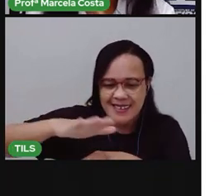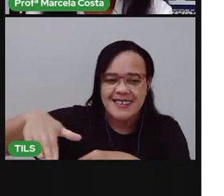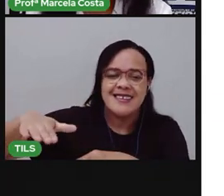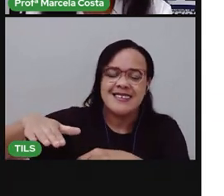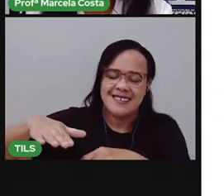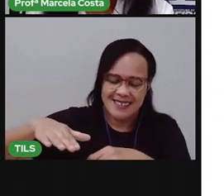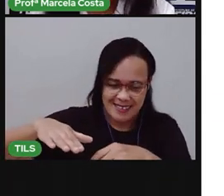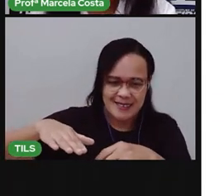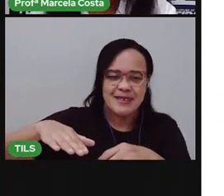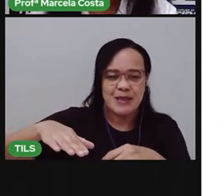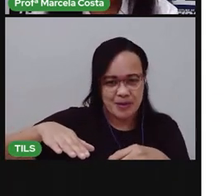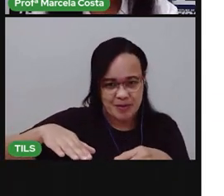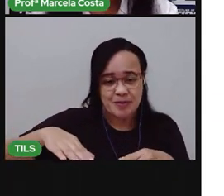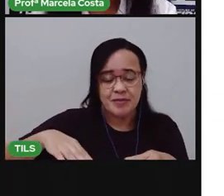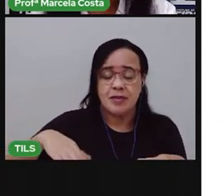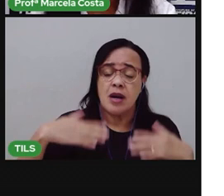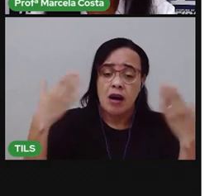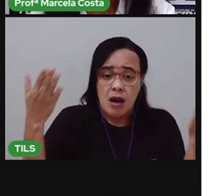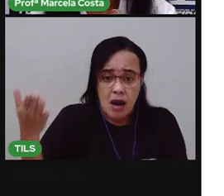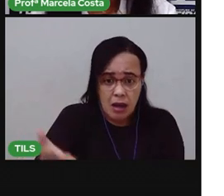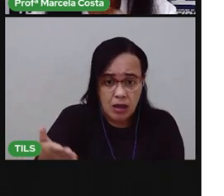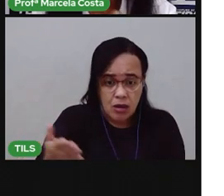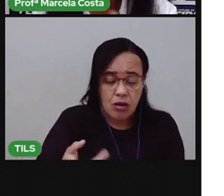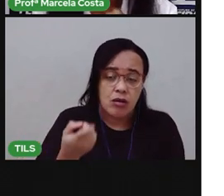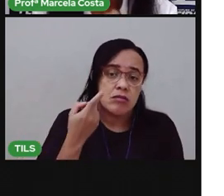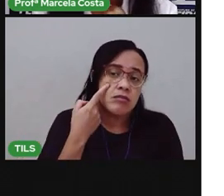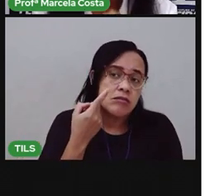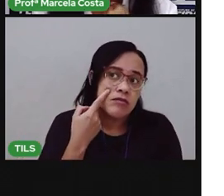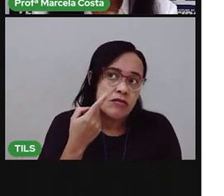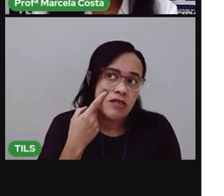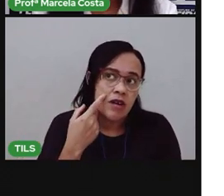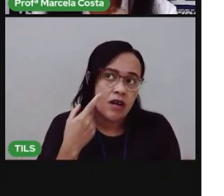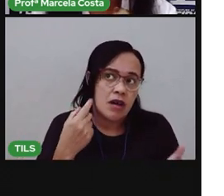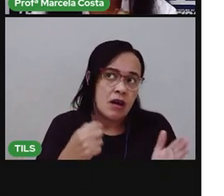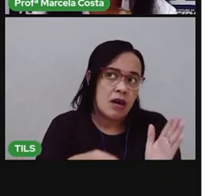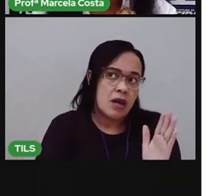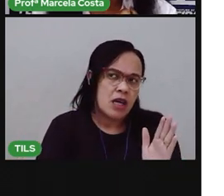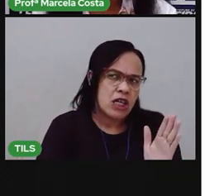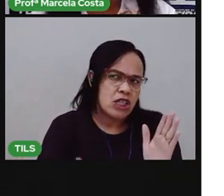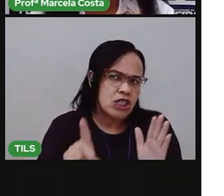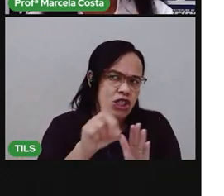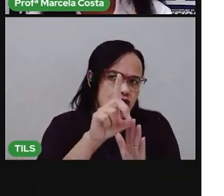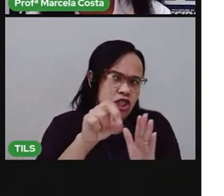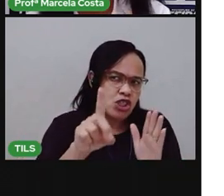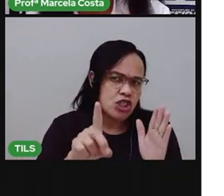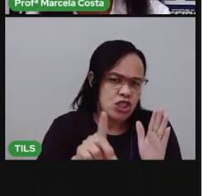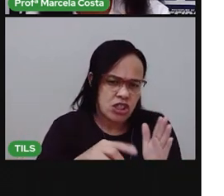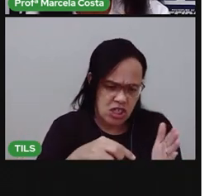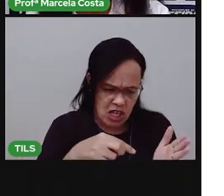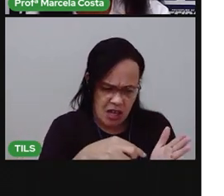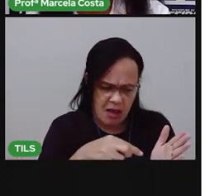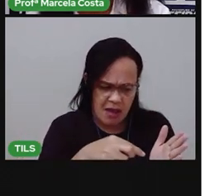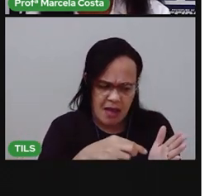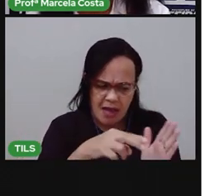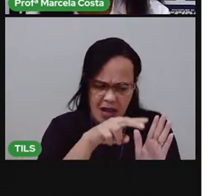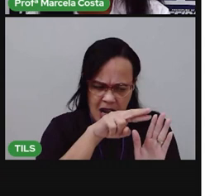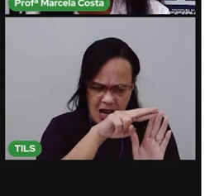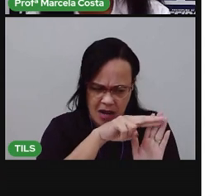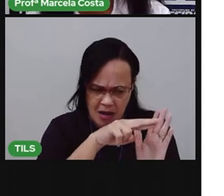Vamos descobrir alguns desses direitos que o estatuto da criança e do adolescente traz?